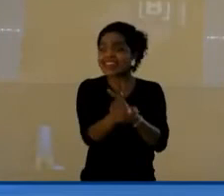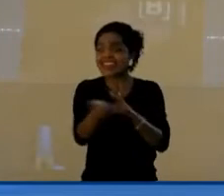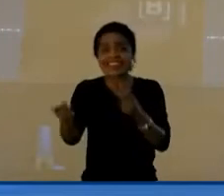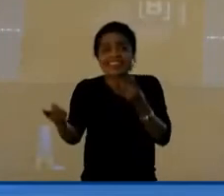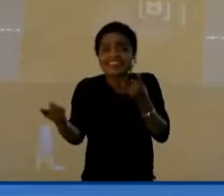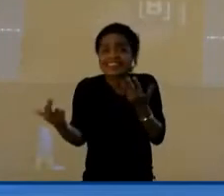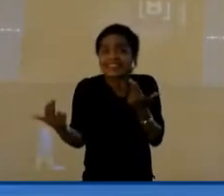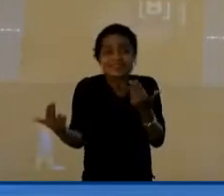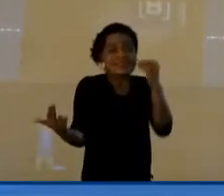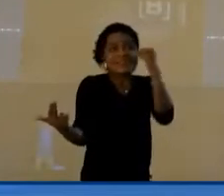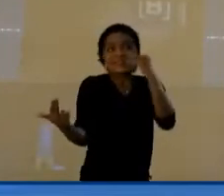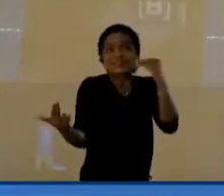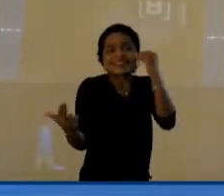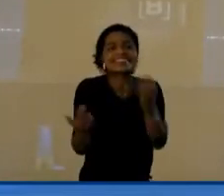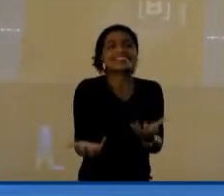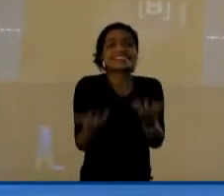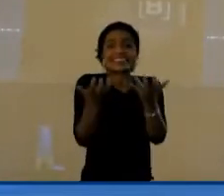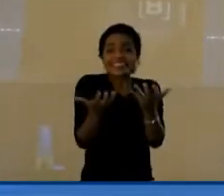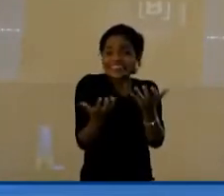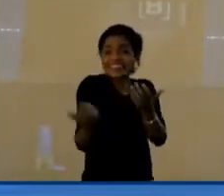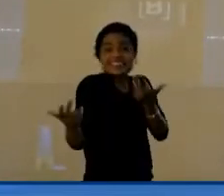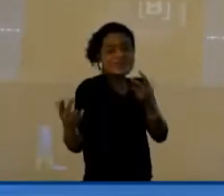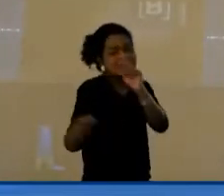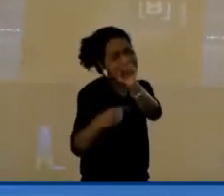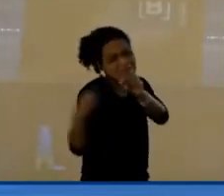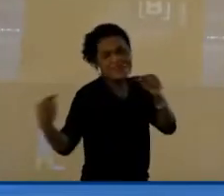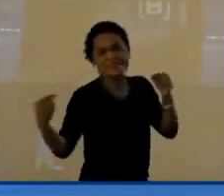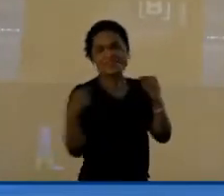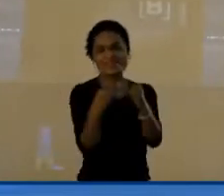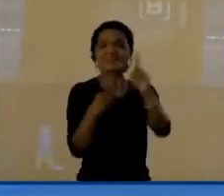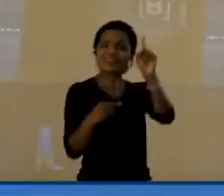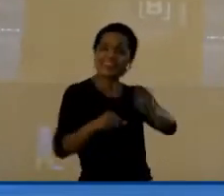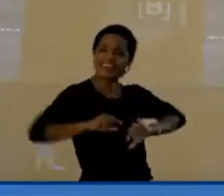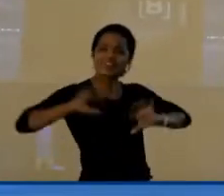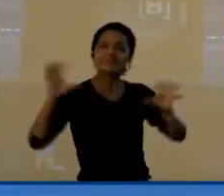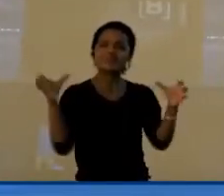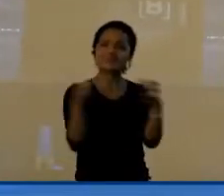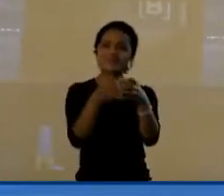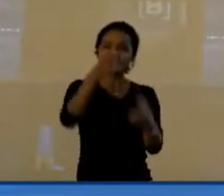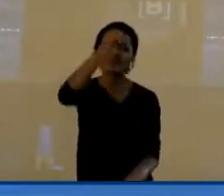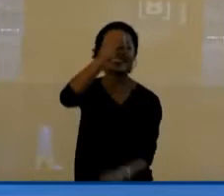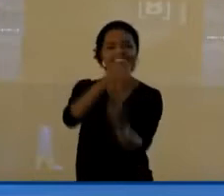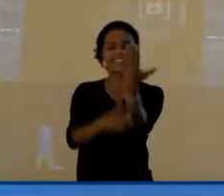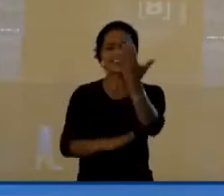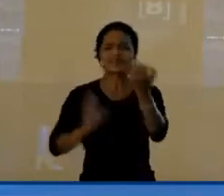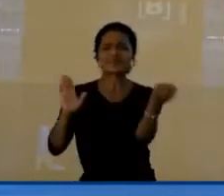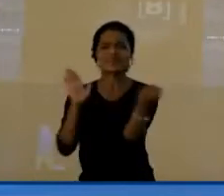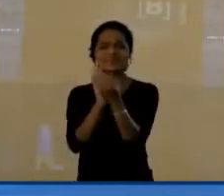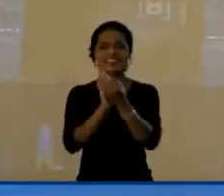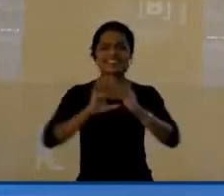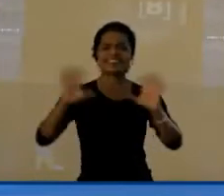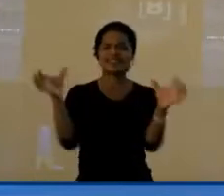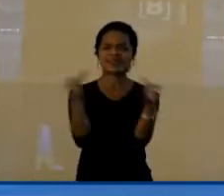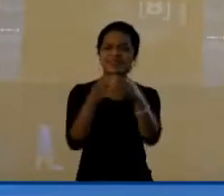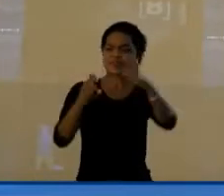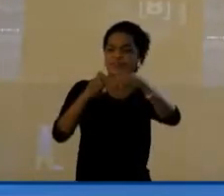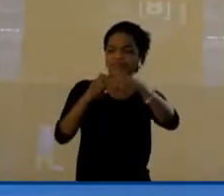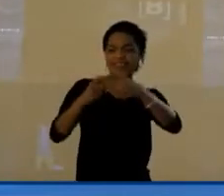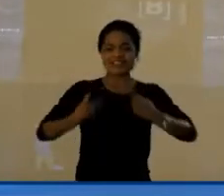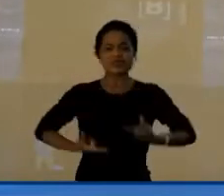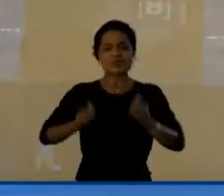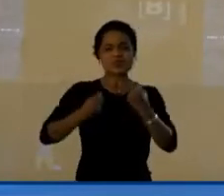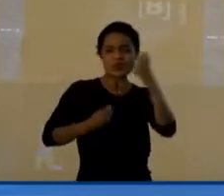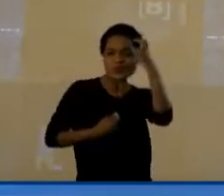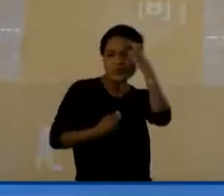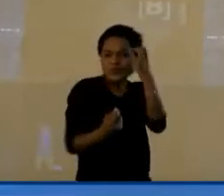mesma experiência queriam também fazer a mesma coisa. Fazer um grupo, criar um grupo de oncologistas com a mesma cultura, de